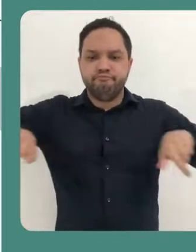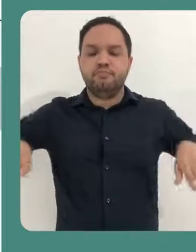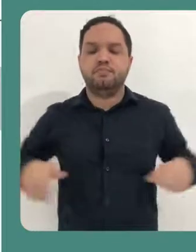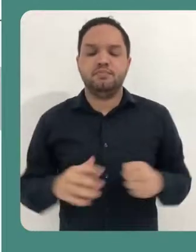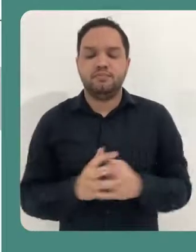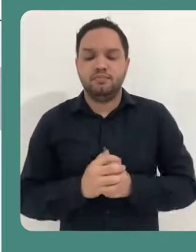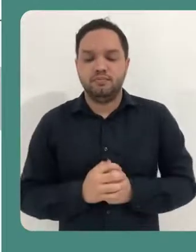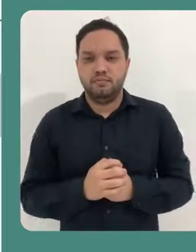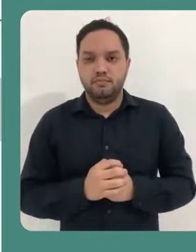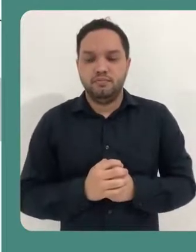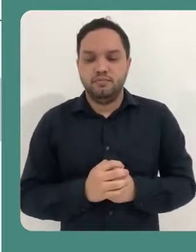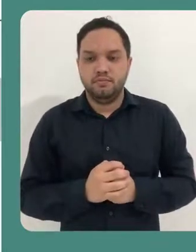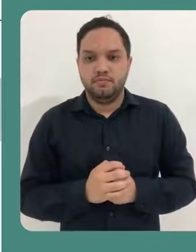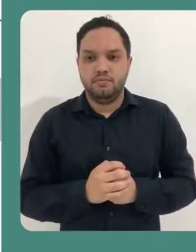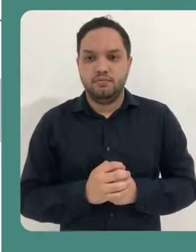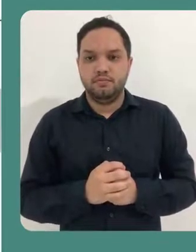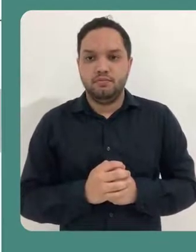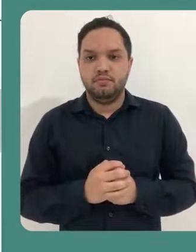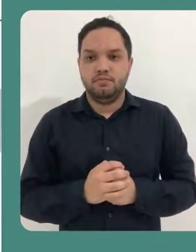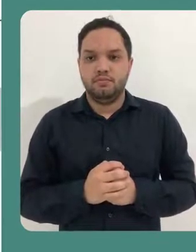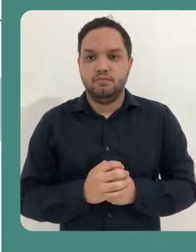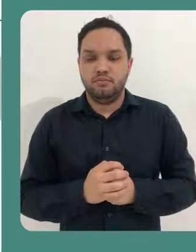redes sociais e assim por diante.